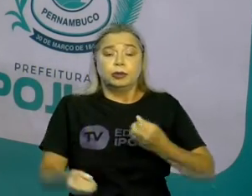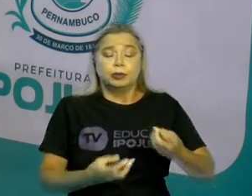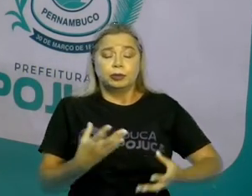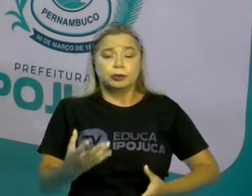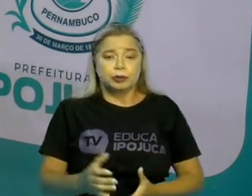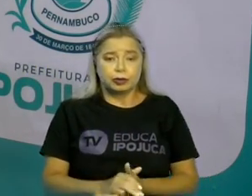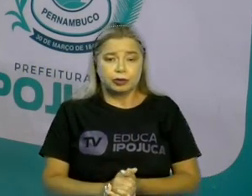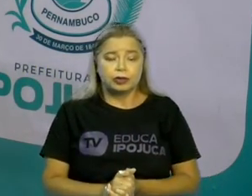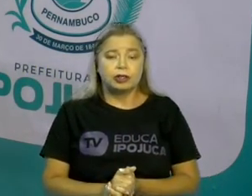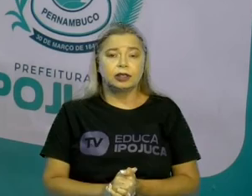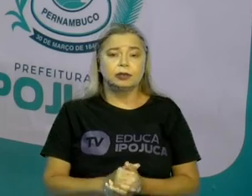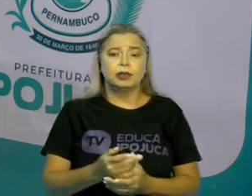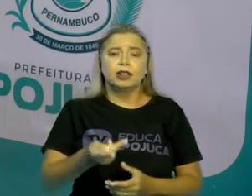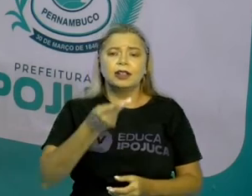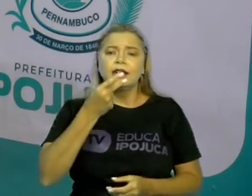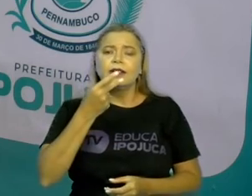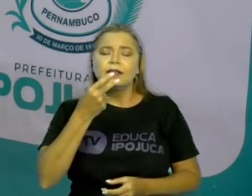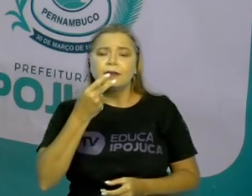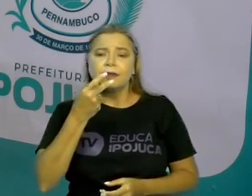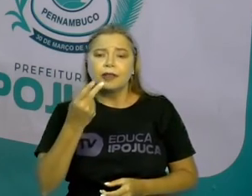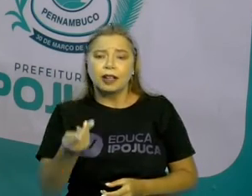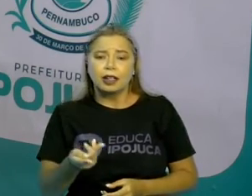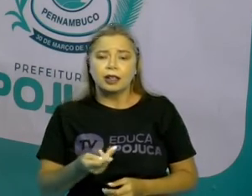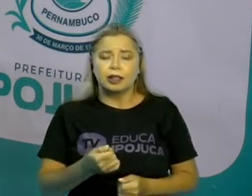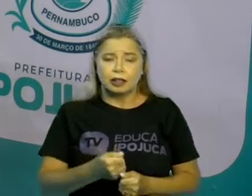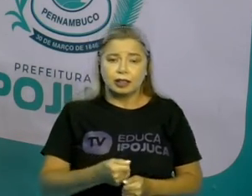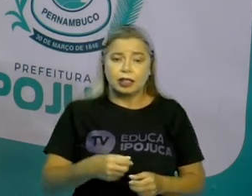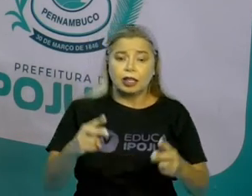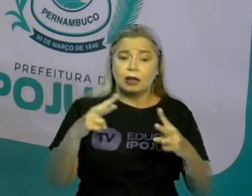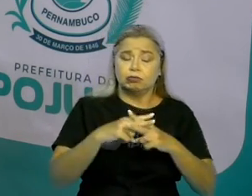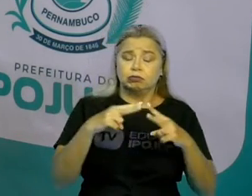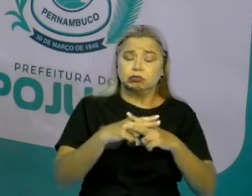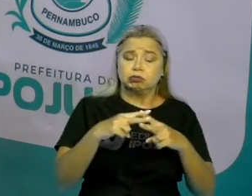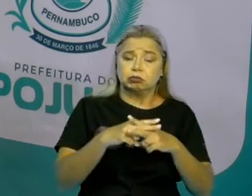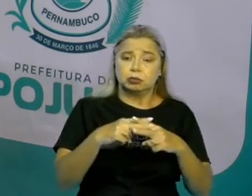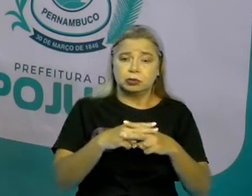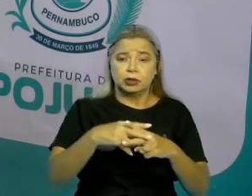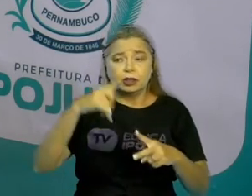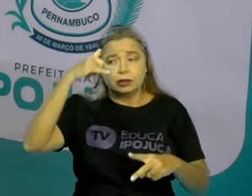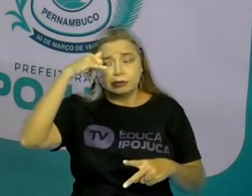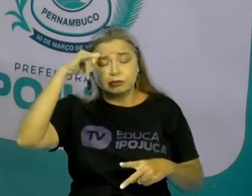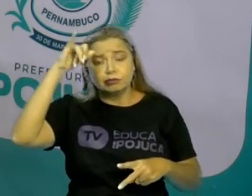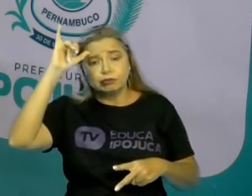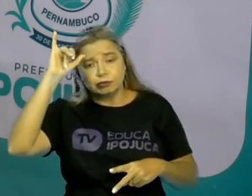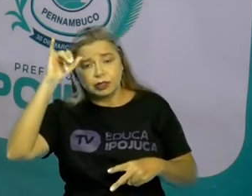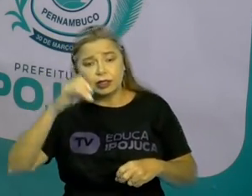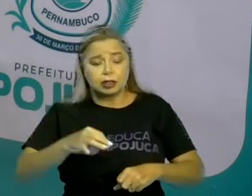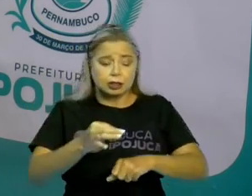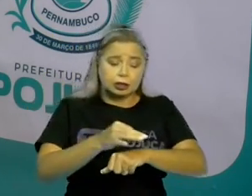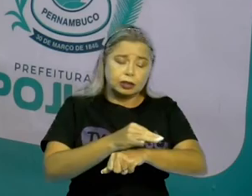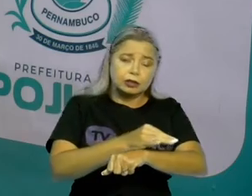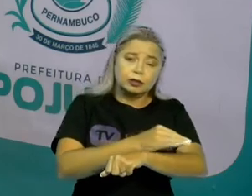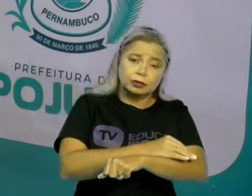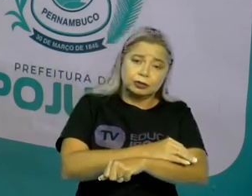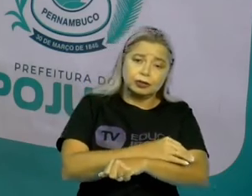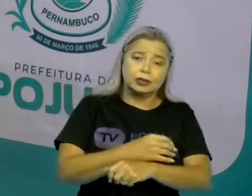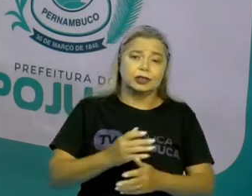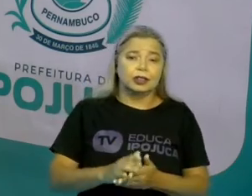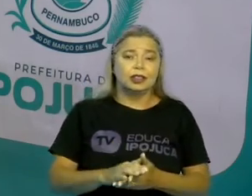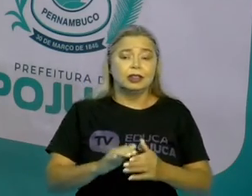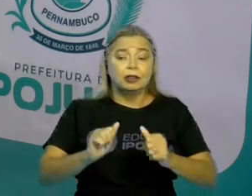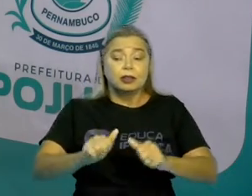história, essa luta que houve entre as formigas e o boi. Quem levou a melhor? As formigas.